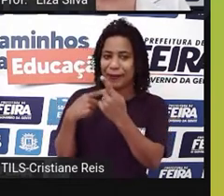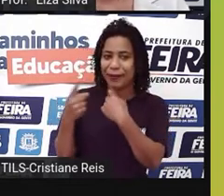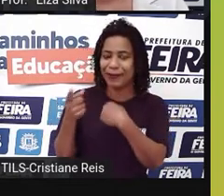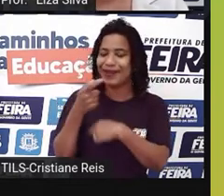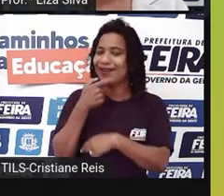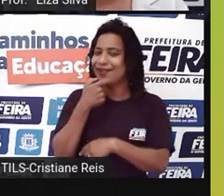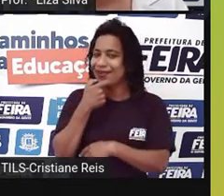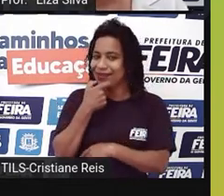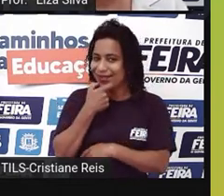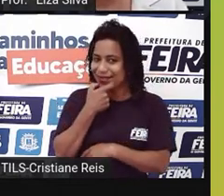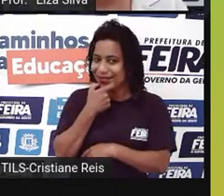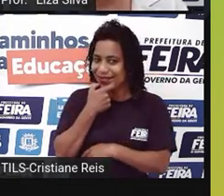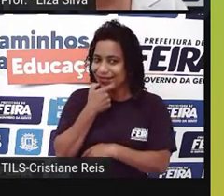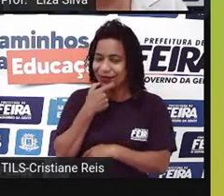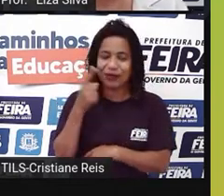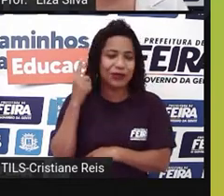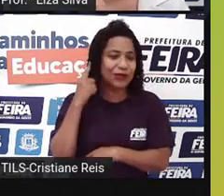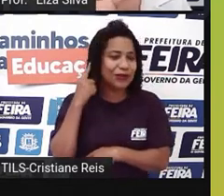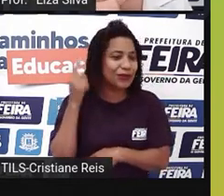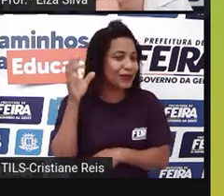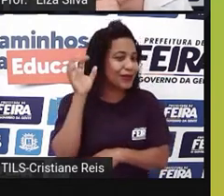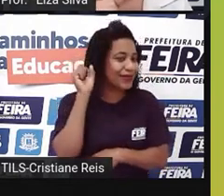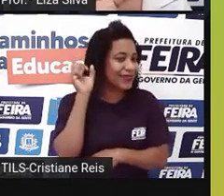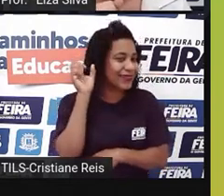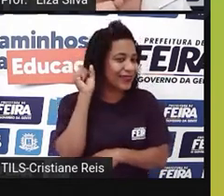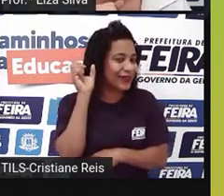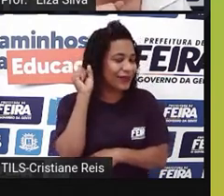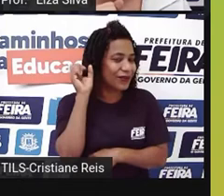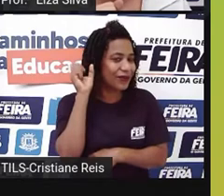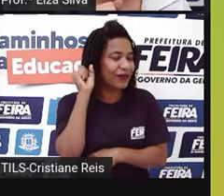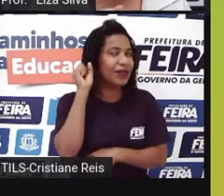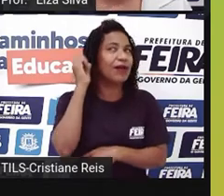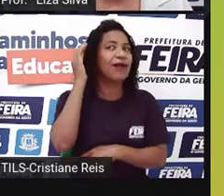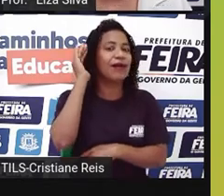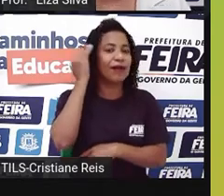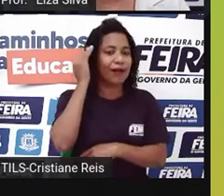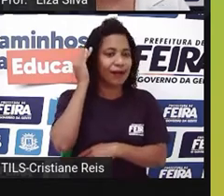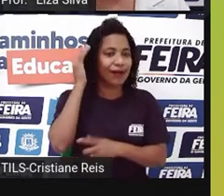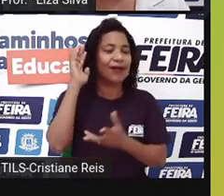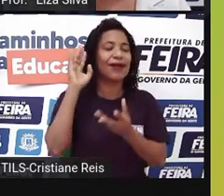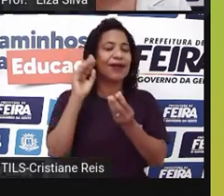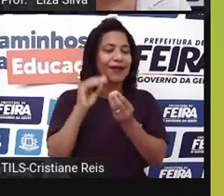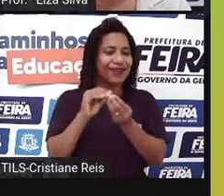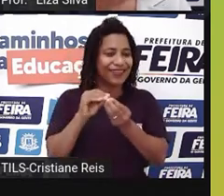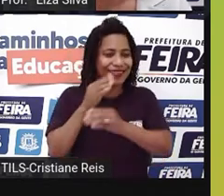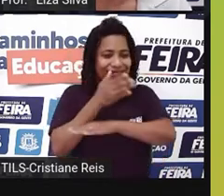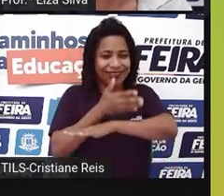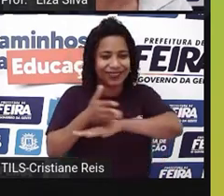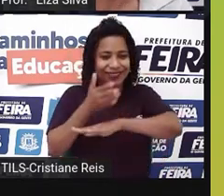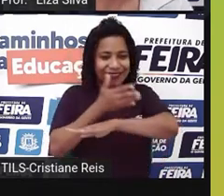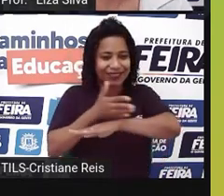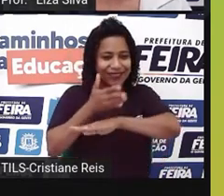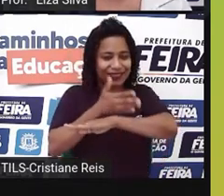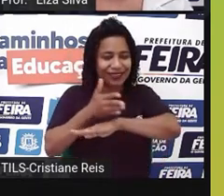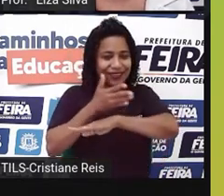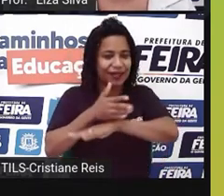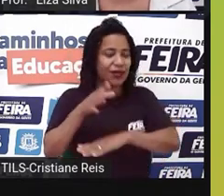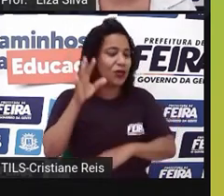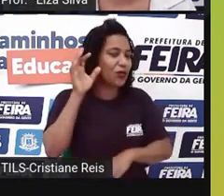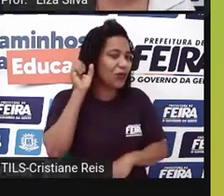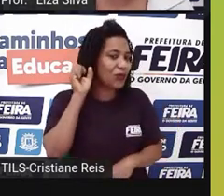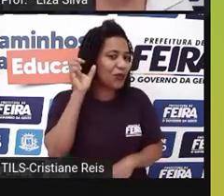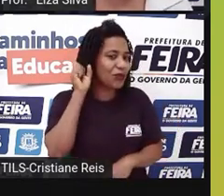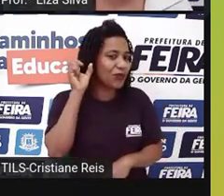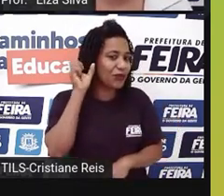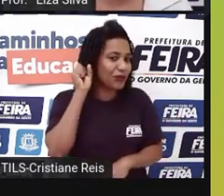Para que a gente possa praticar o lesson and comprehension. Ok? Aquela habilidade da gente entender a pessoa falando